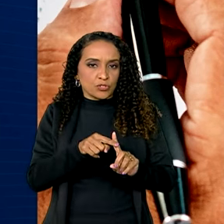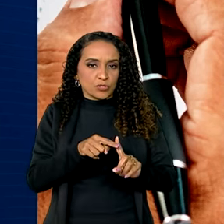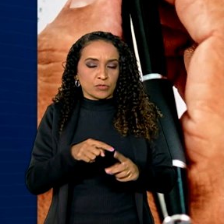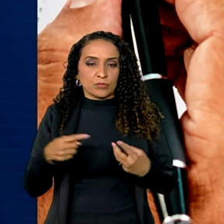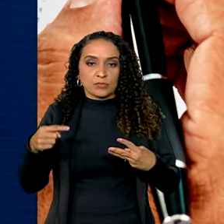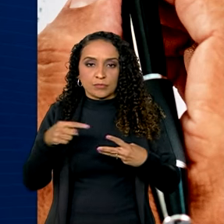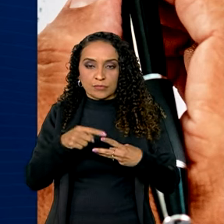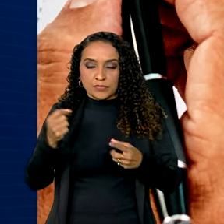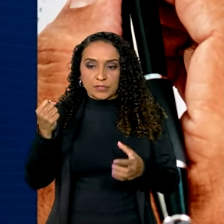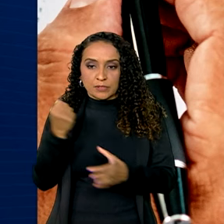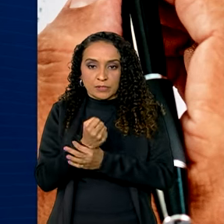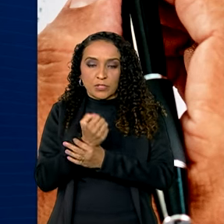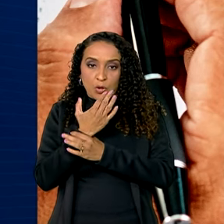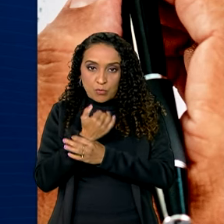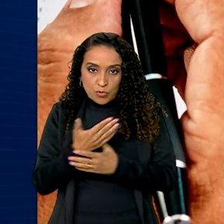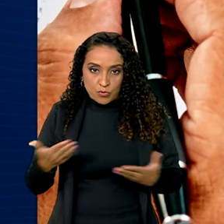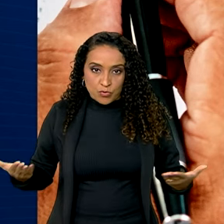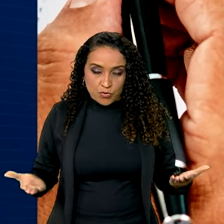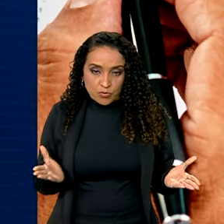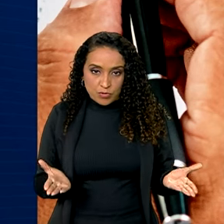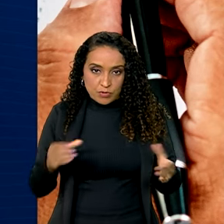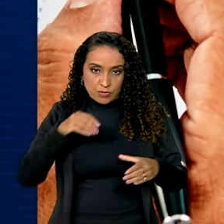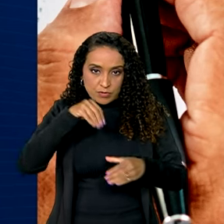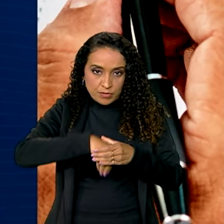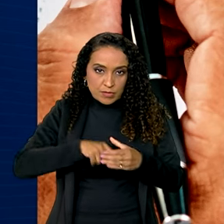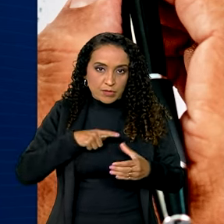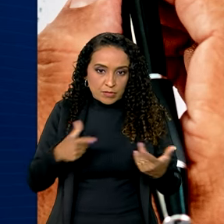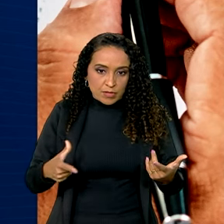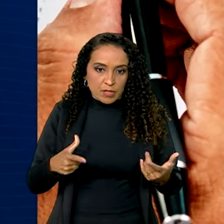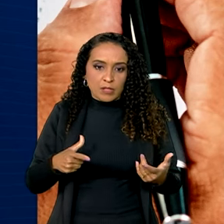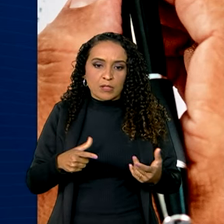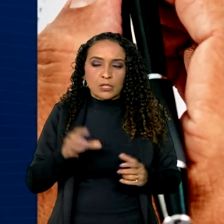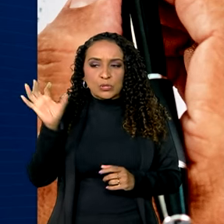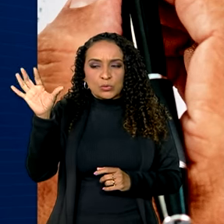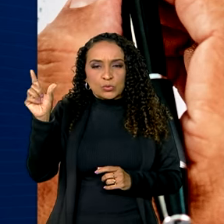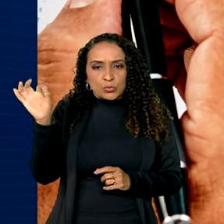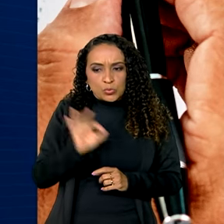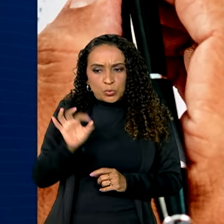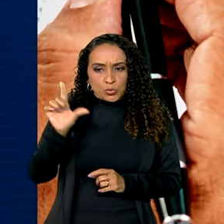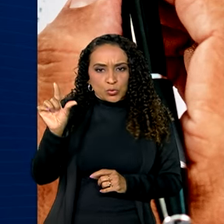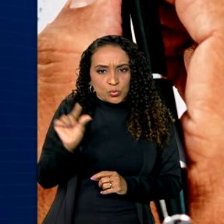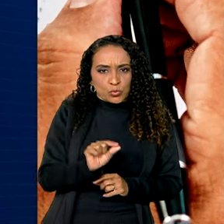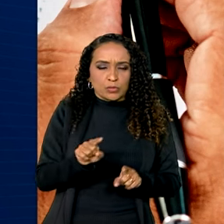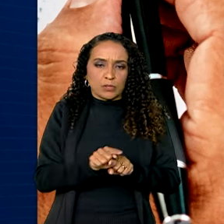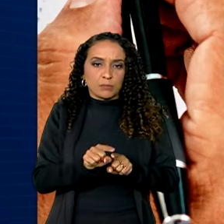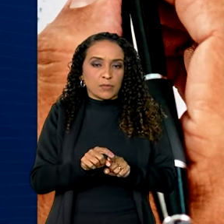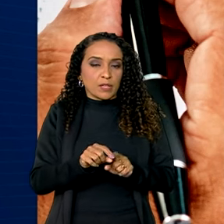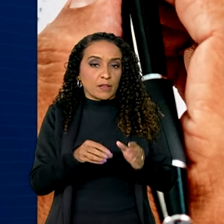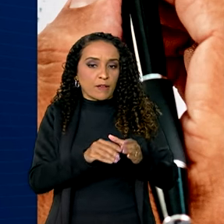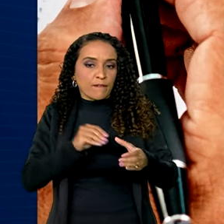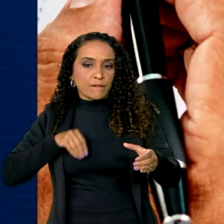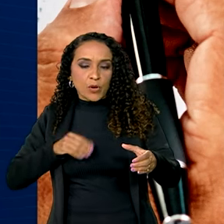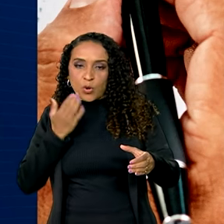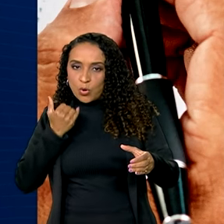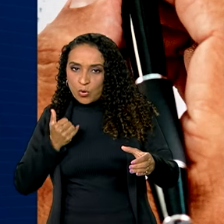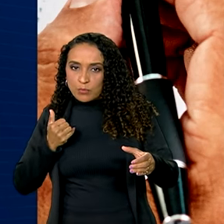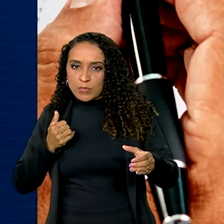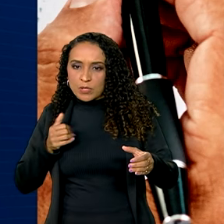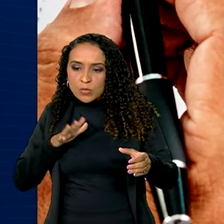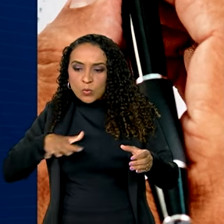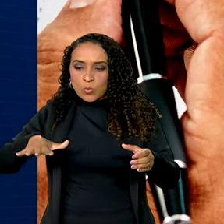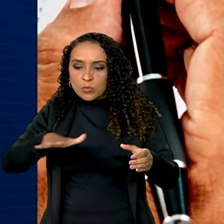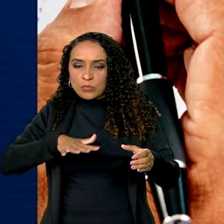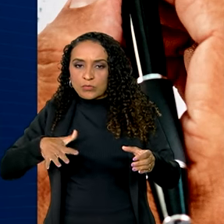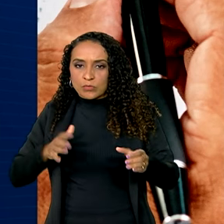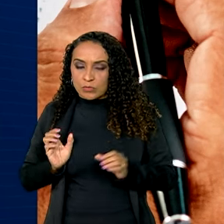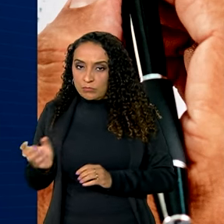Garantir que os atuais alimentos da cesta básica tenham suas alíquotas reduzidas, com exceção dos alimentos de consumo concentrado